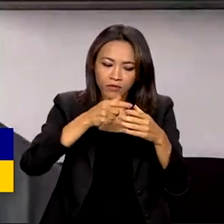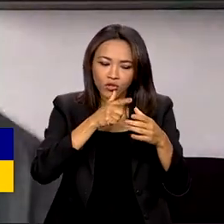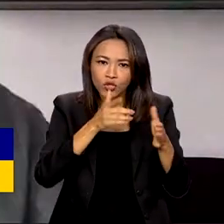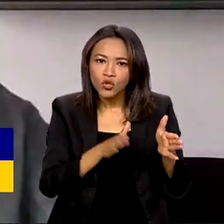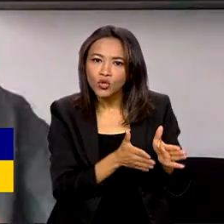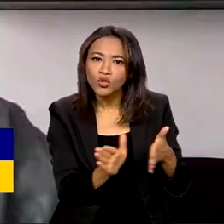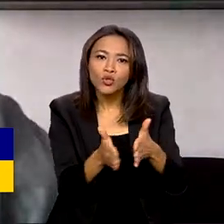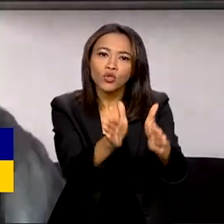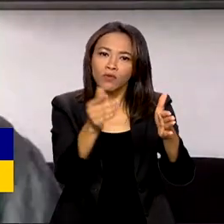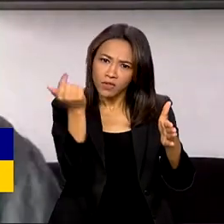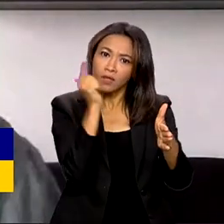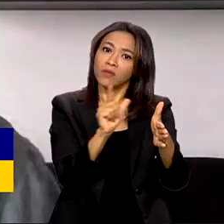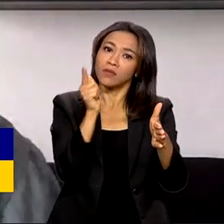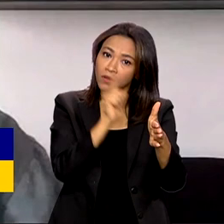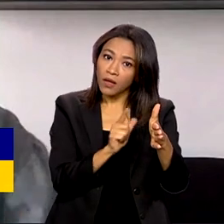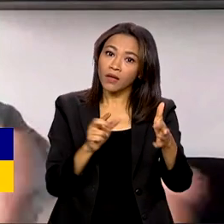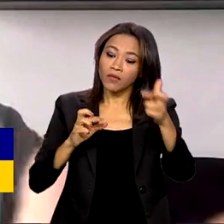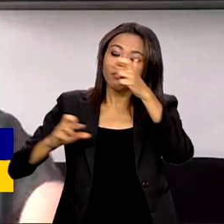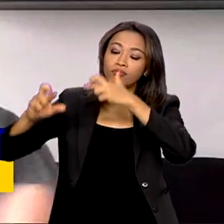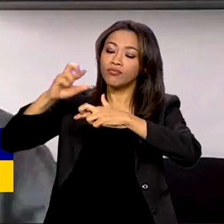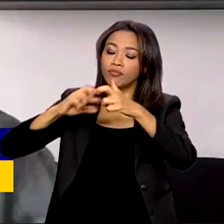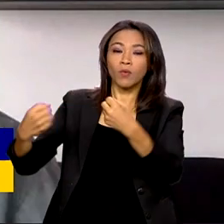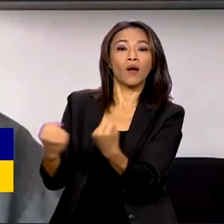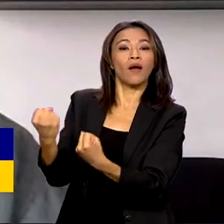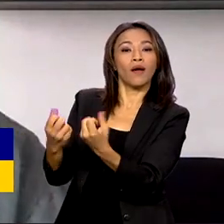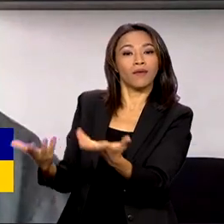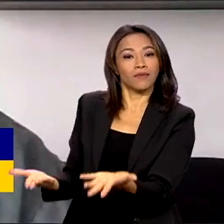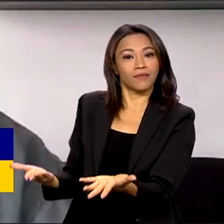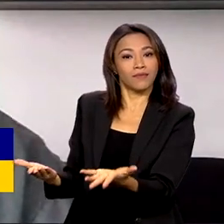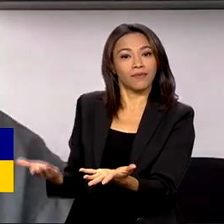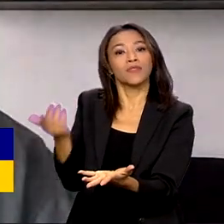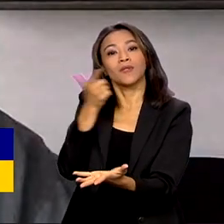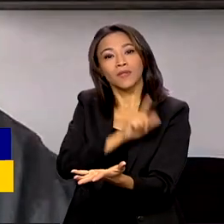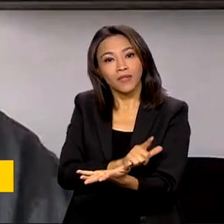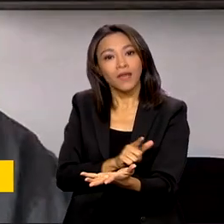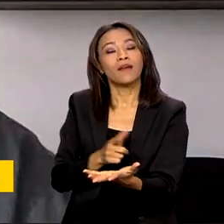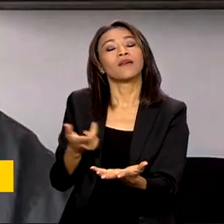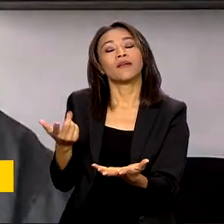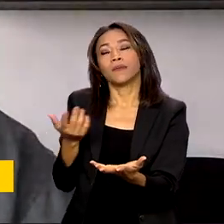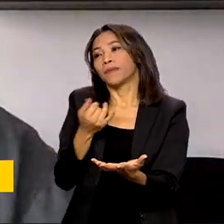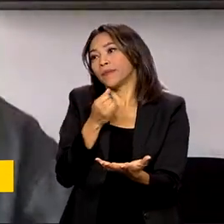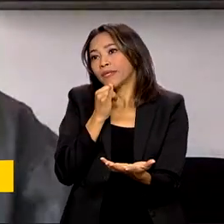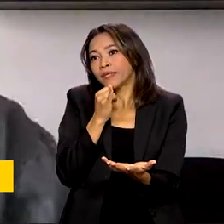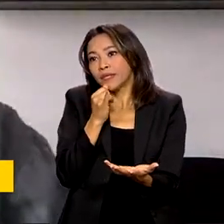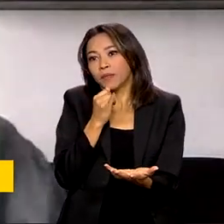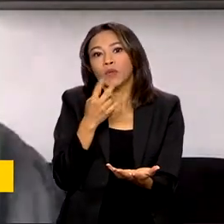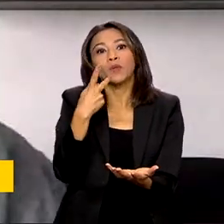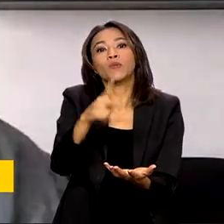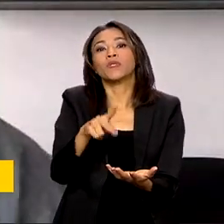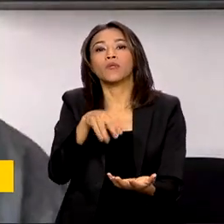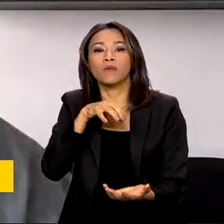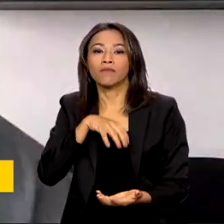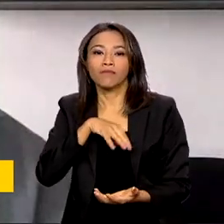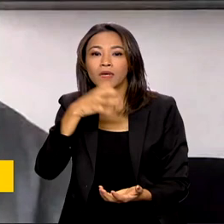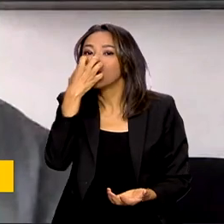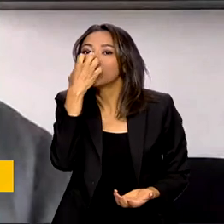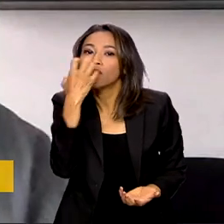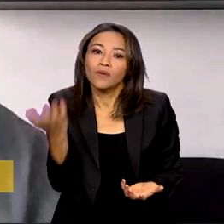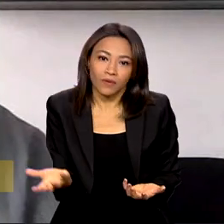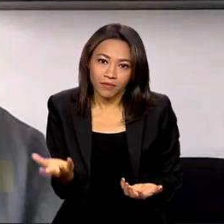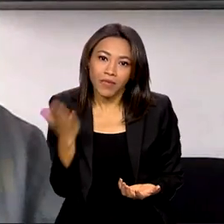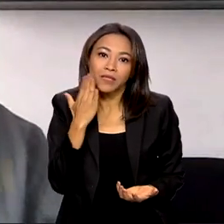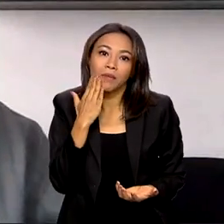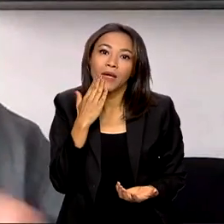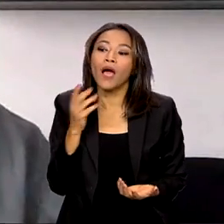você conseguiria monitorar um veículo, você conseguiria monitorar, de repente, o seu pet, você conseguiria